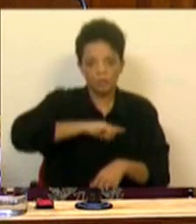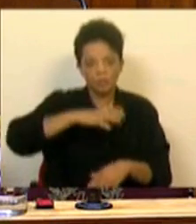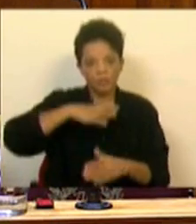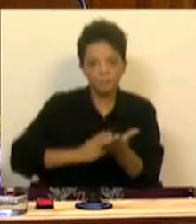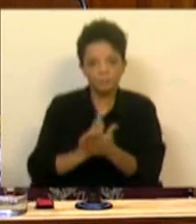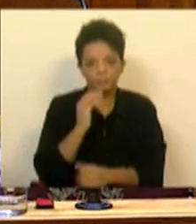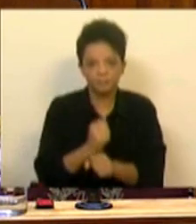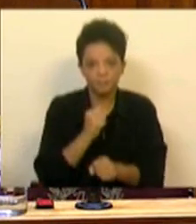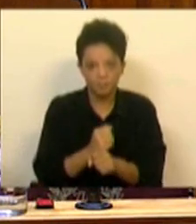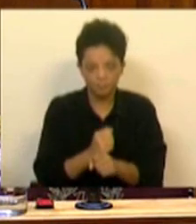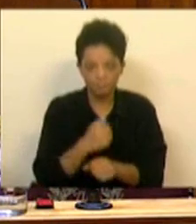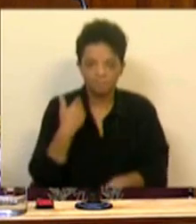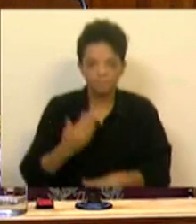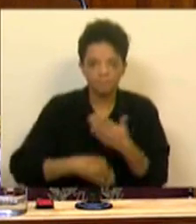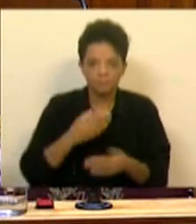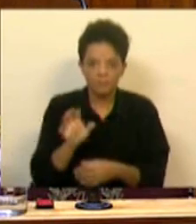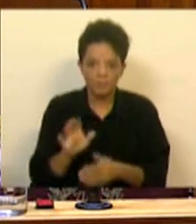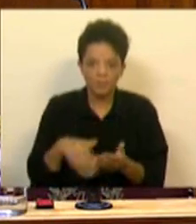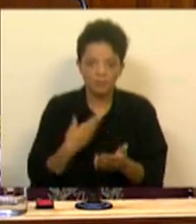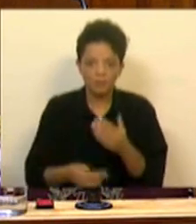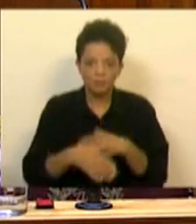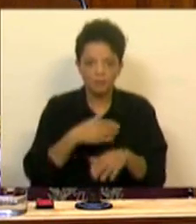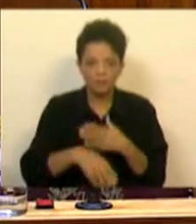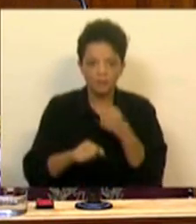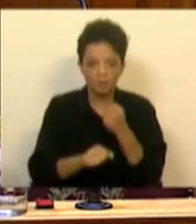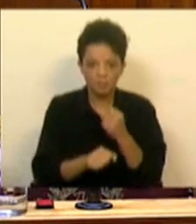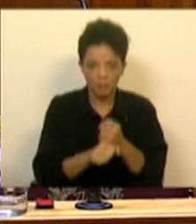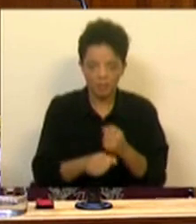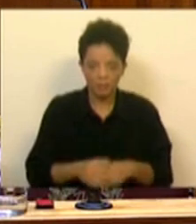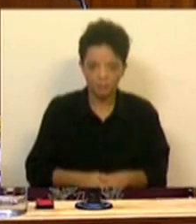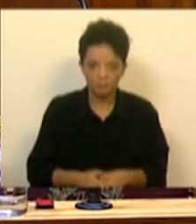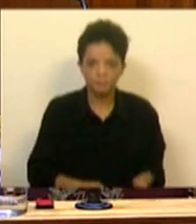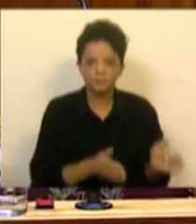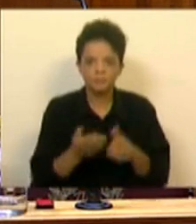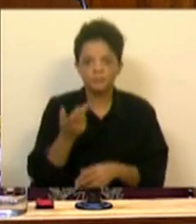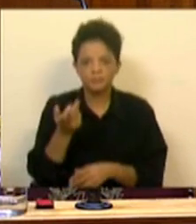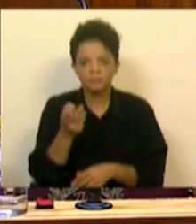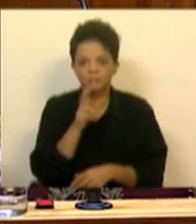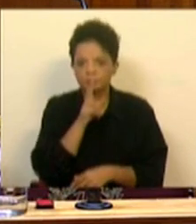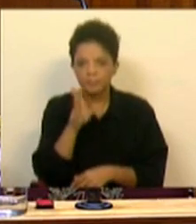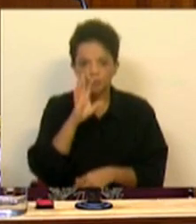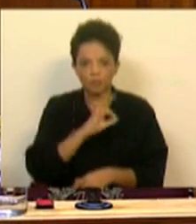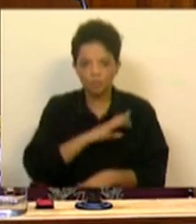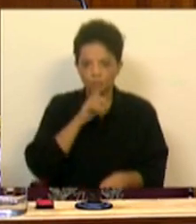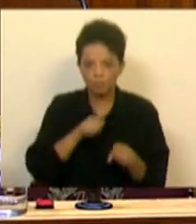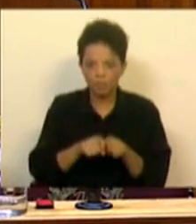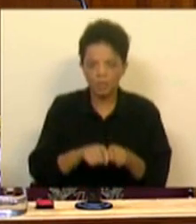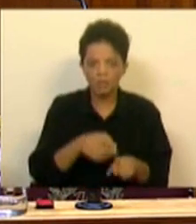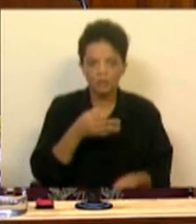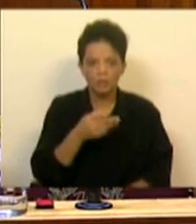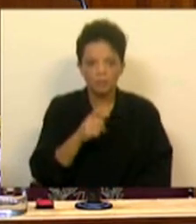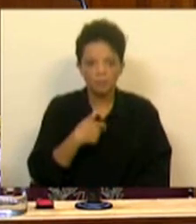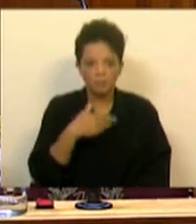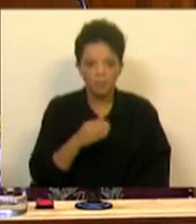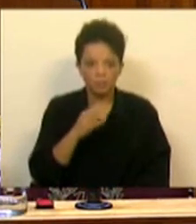continuar a trabalhar nesse processo, de forma a que seja feito este trabalho. Relativamente, e respondendo à questão do Sr. Deputado Pedro Filipe